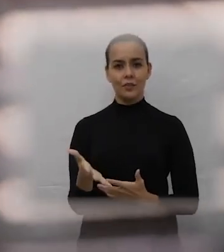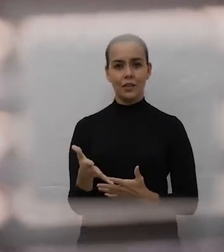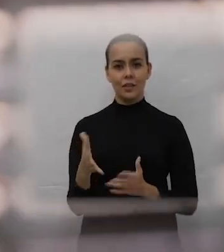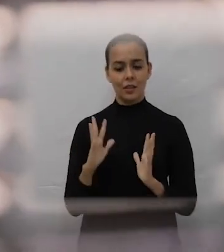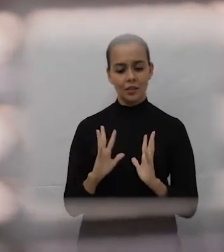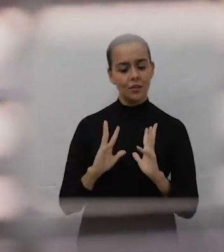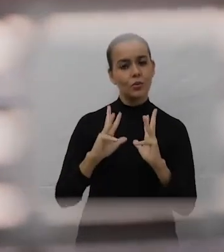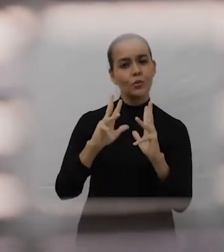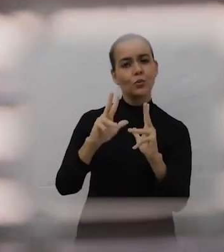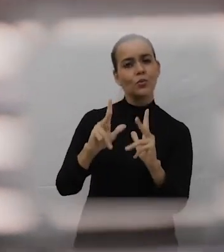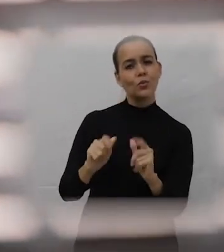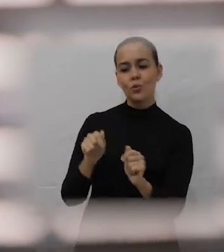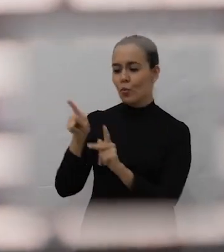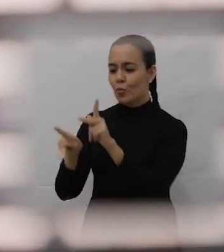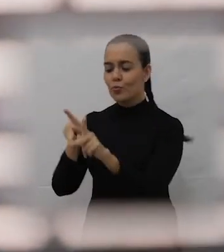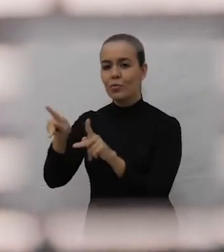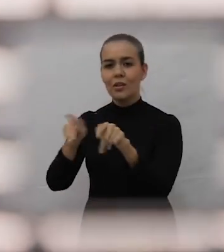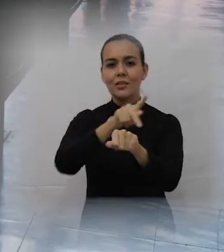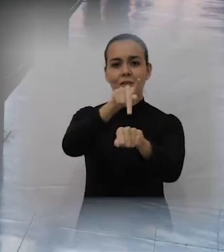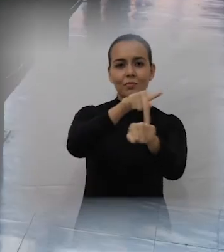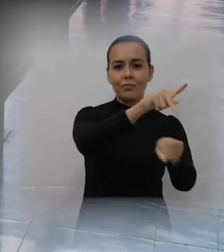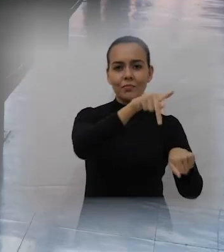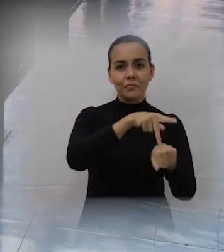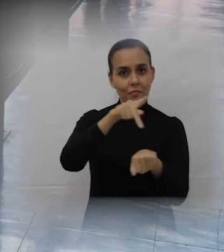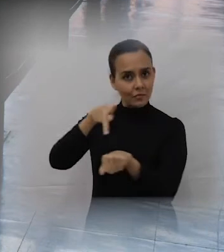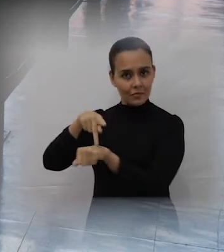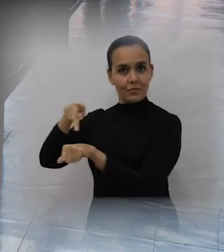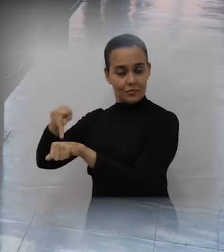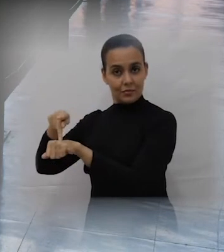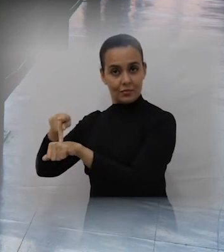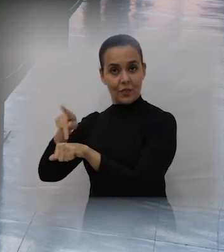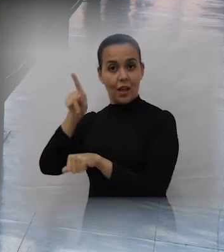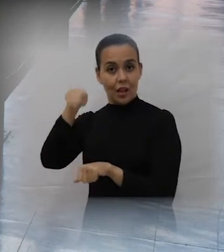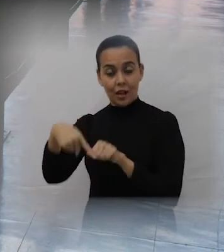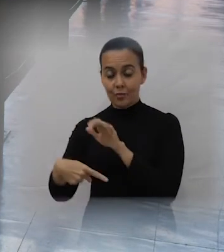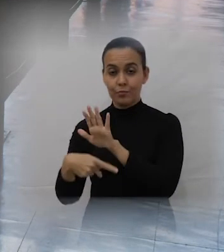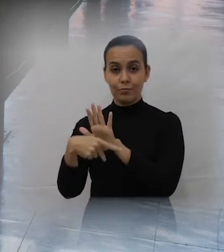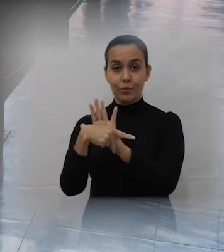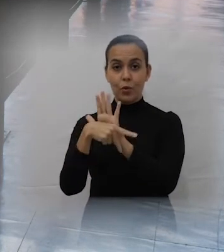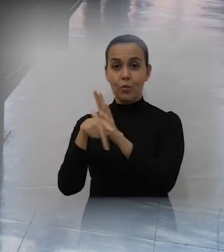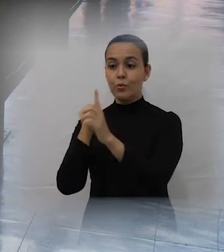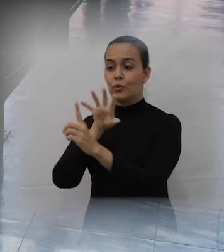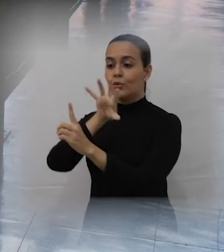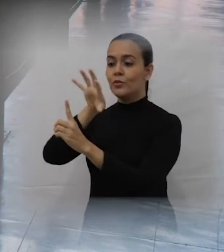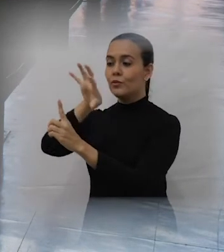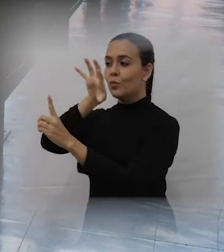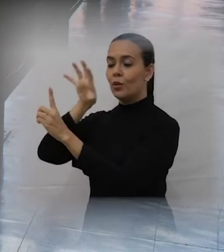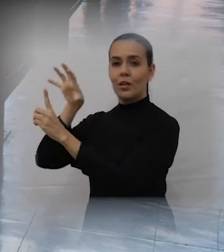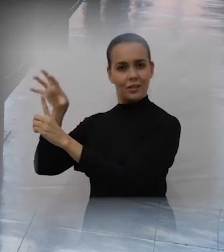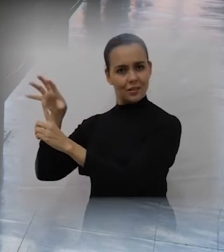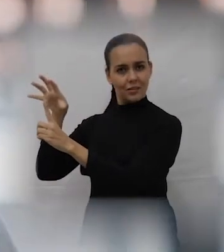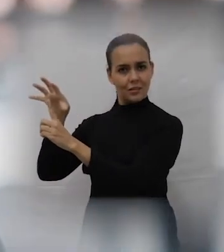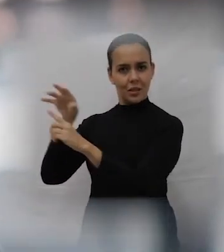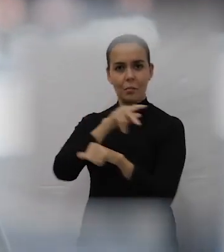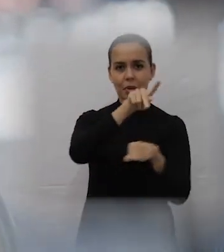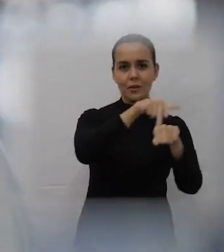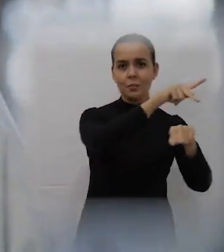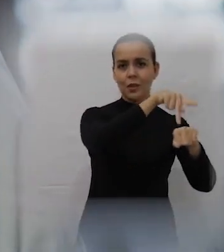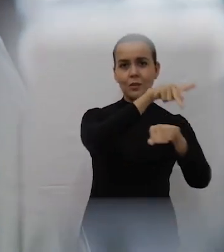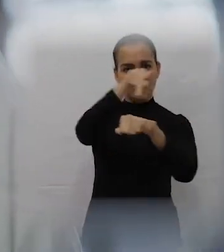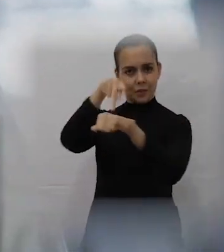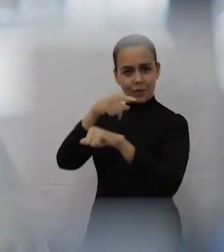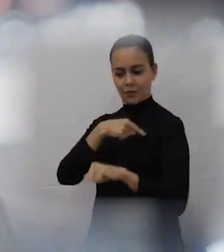infelizmente, na minha opinião, efetivo no sentido de tentar criar a imagem de que só o Ocidente tem cultura, de que só o Ocidente tem uma civilização